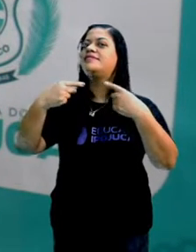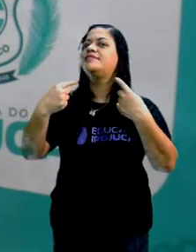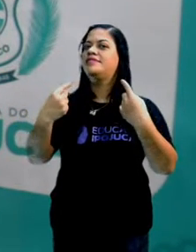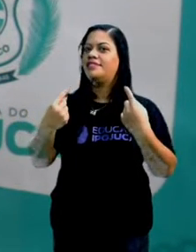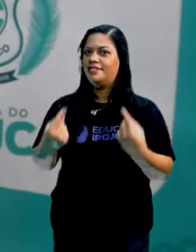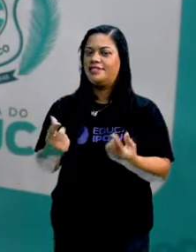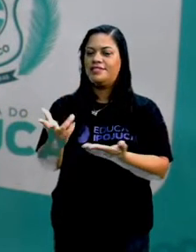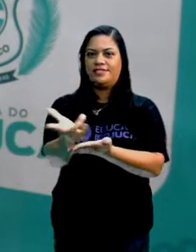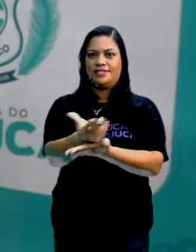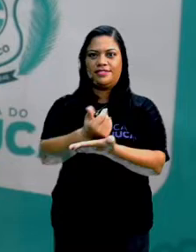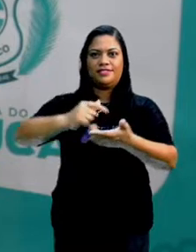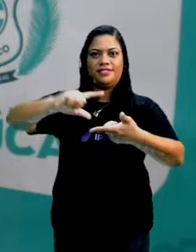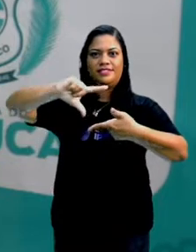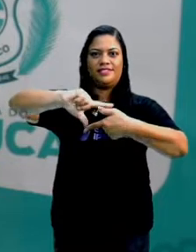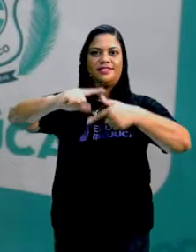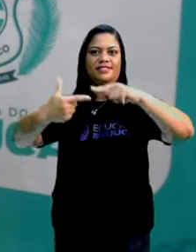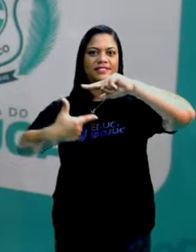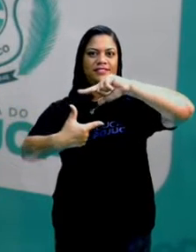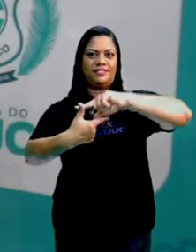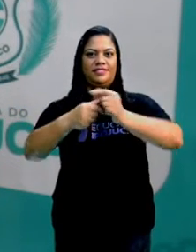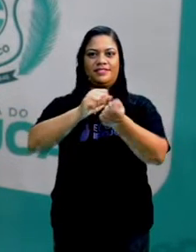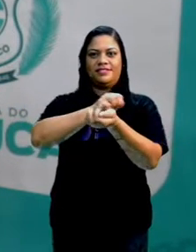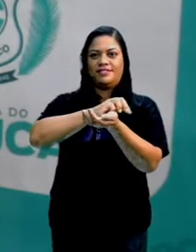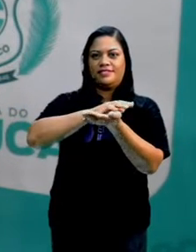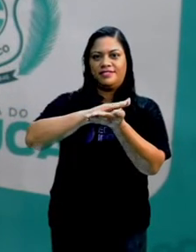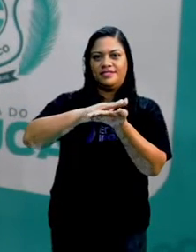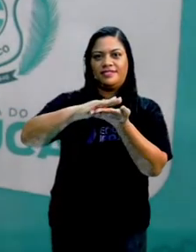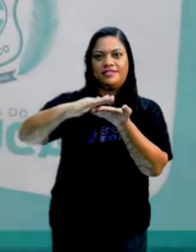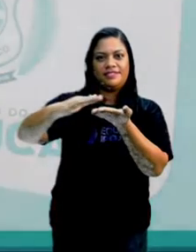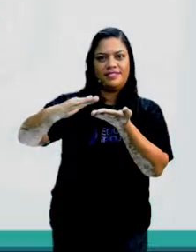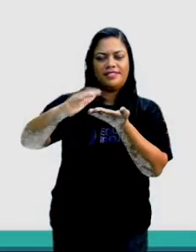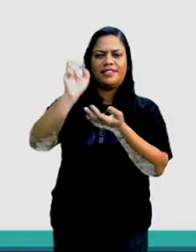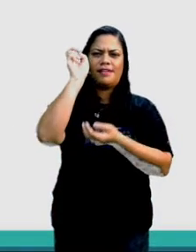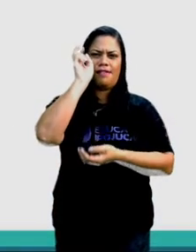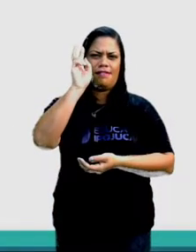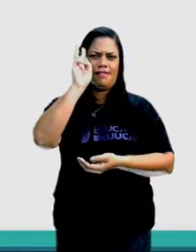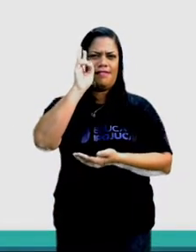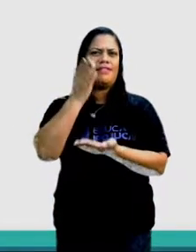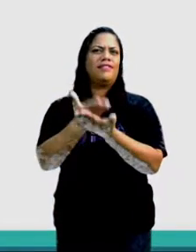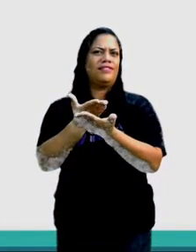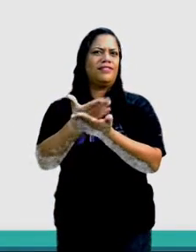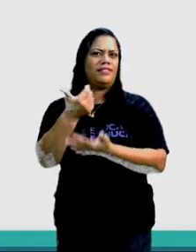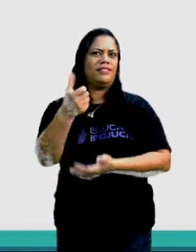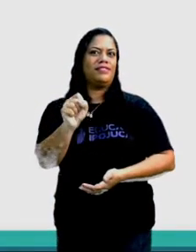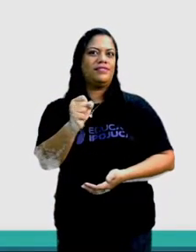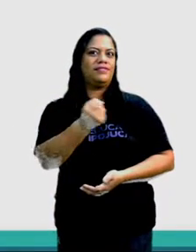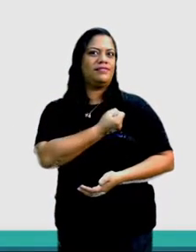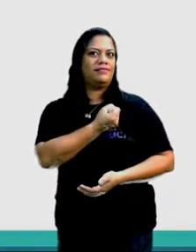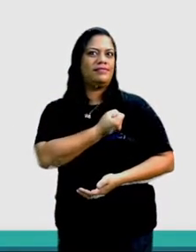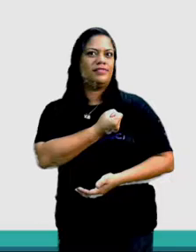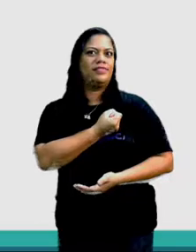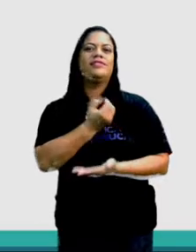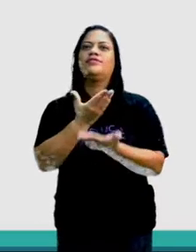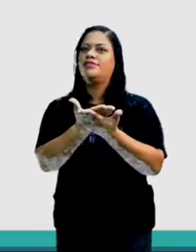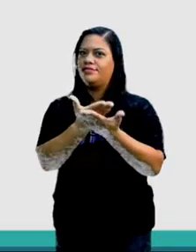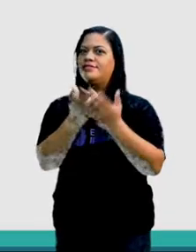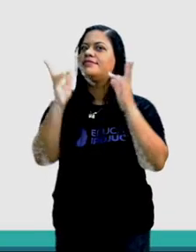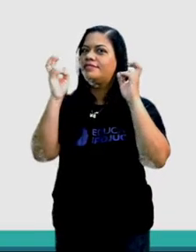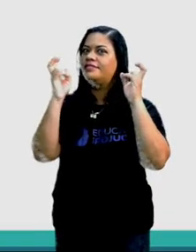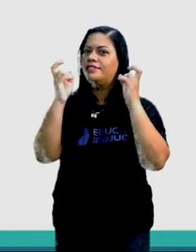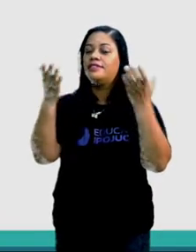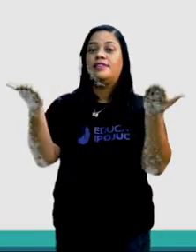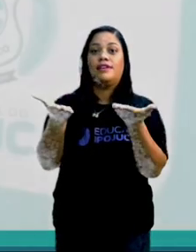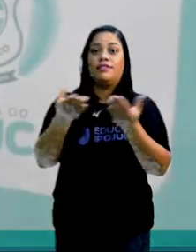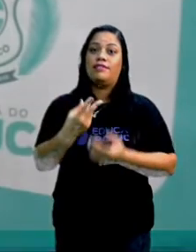sobre as figuras geométricas planas. Lembra da aula 18? Nós estudamos esse tema, então vamos dar